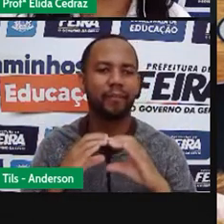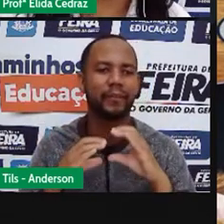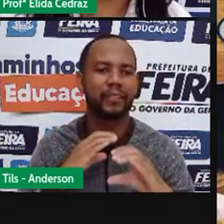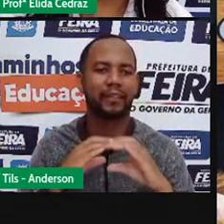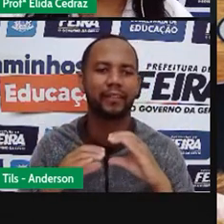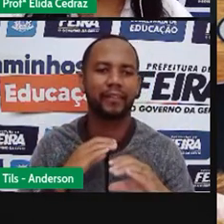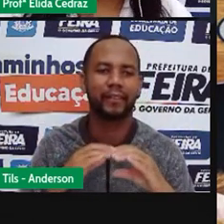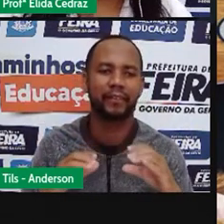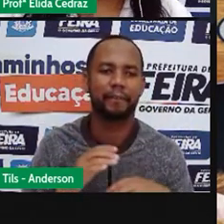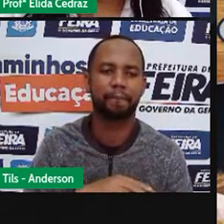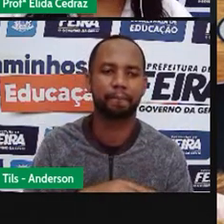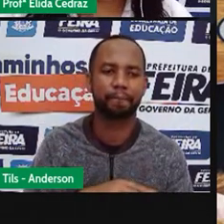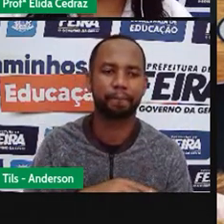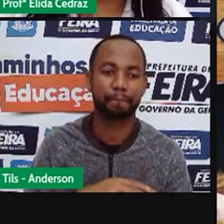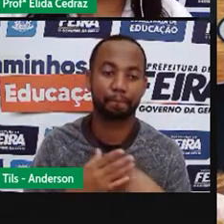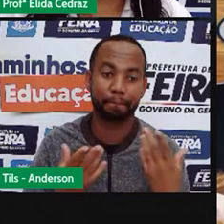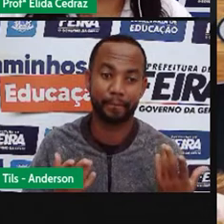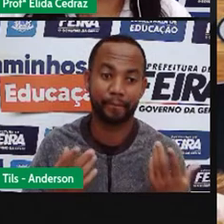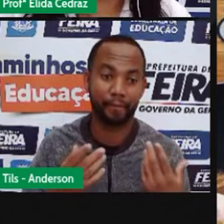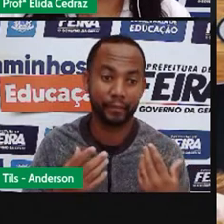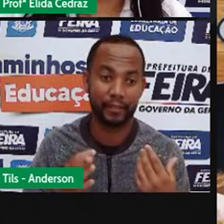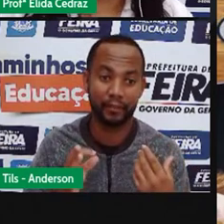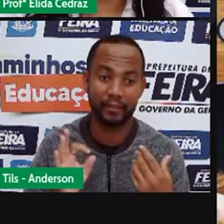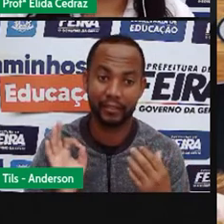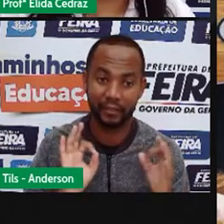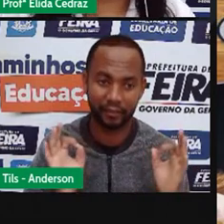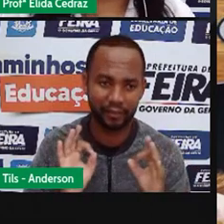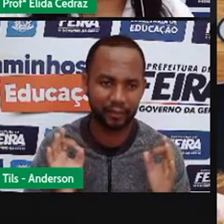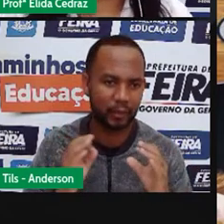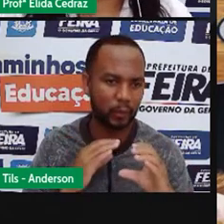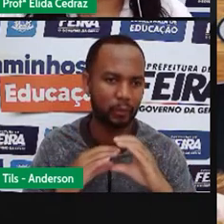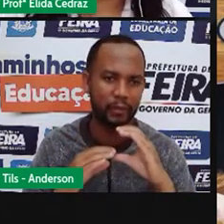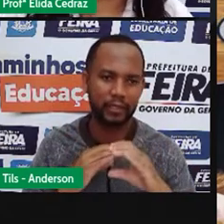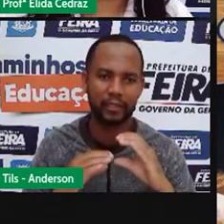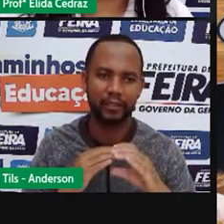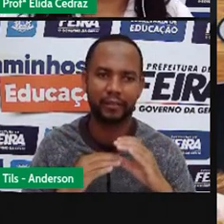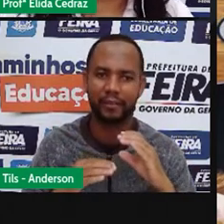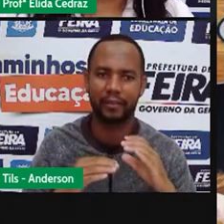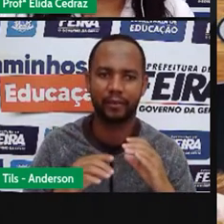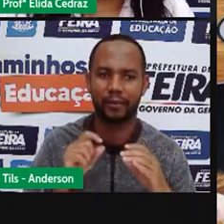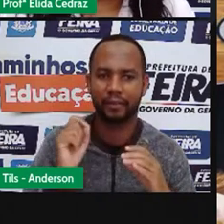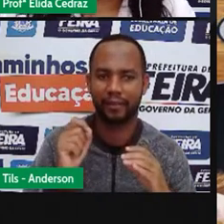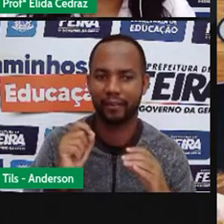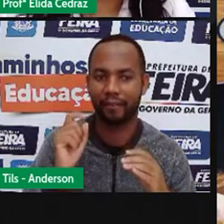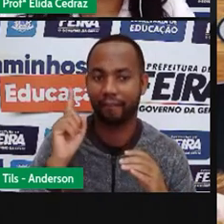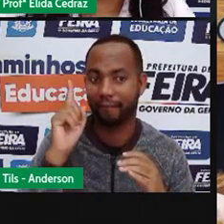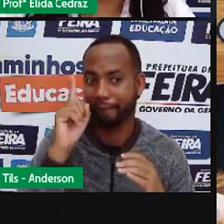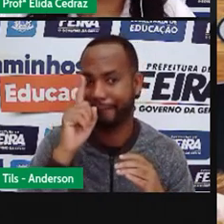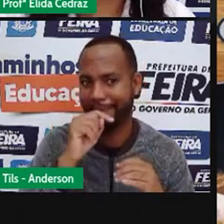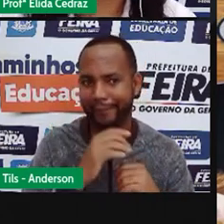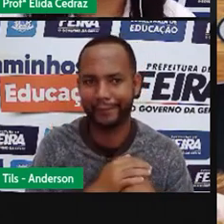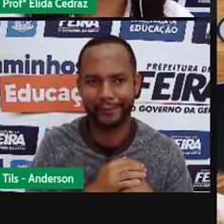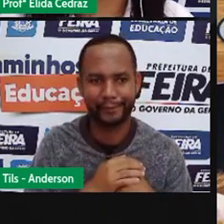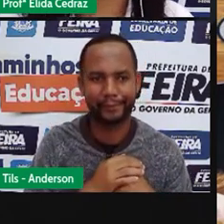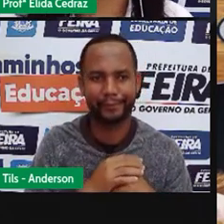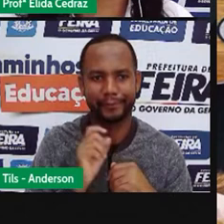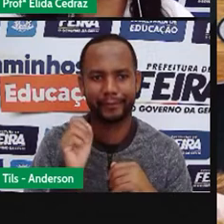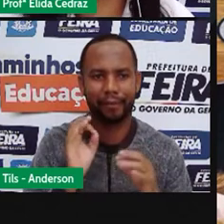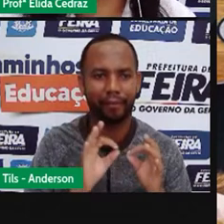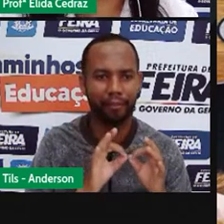Sem um meio de comunicação, não teria essa ligação, essa